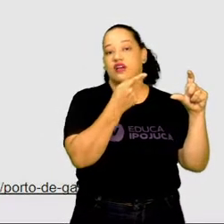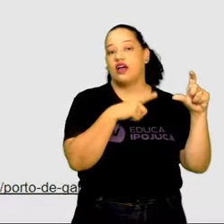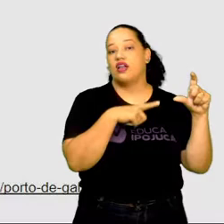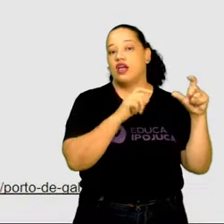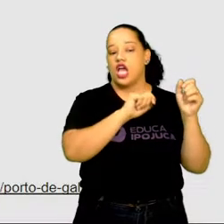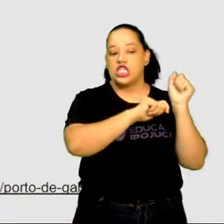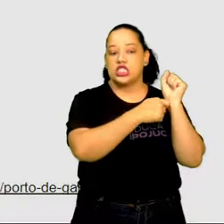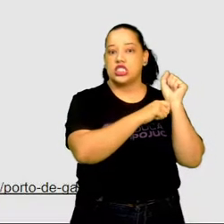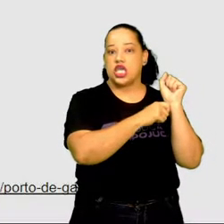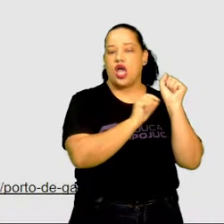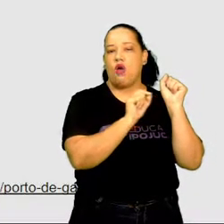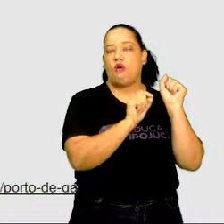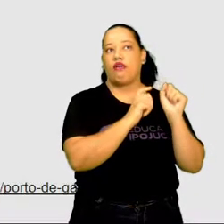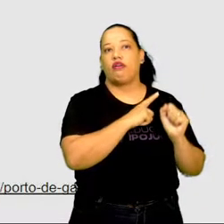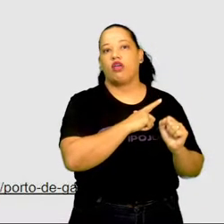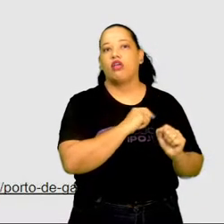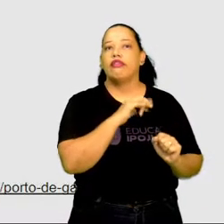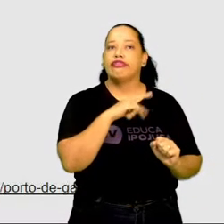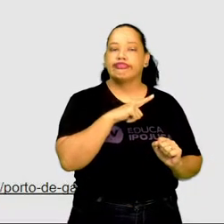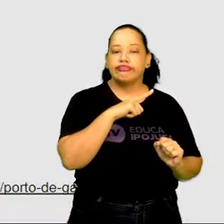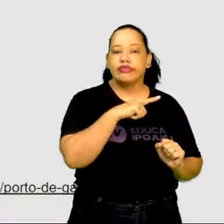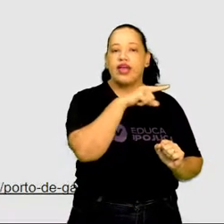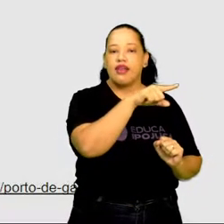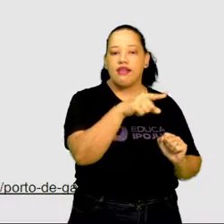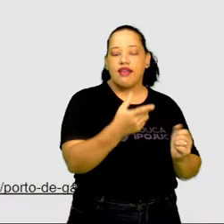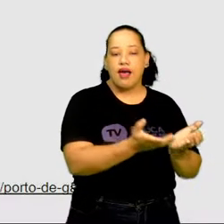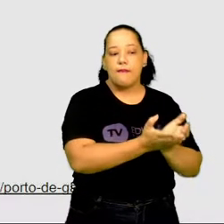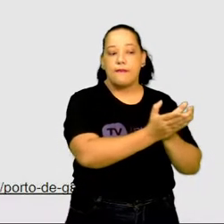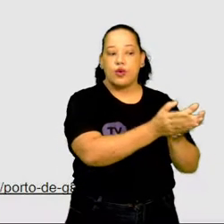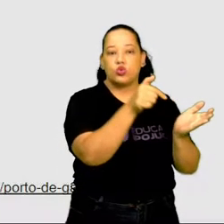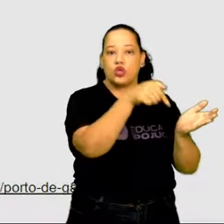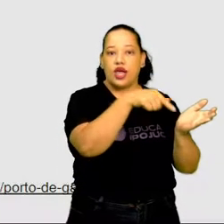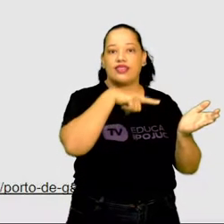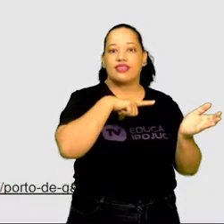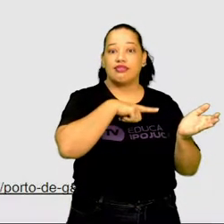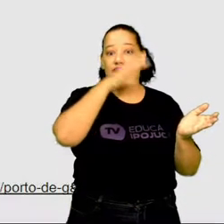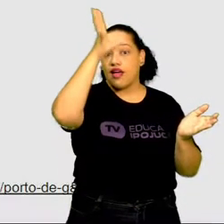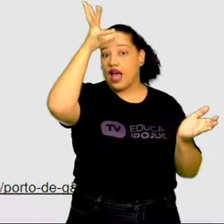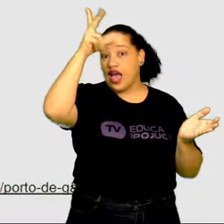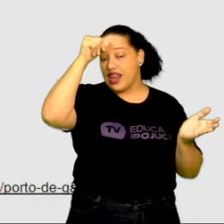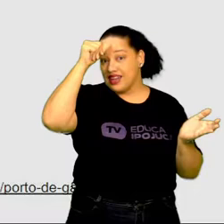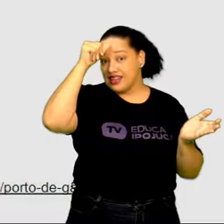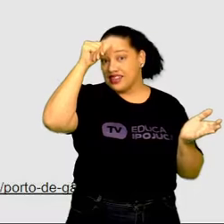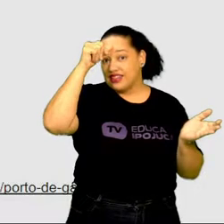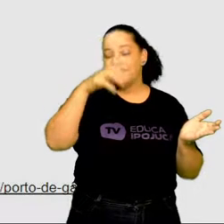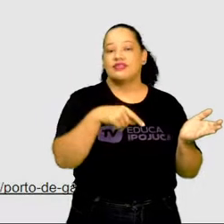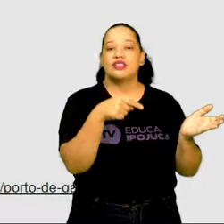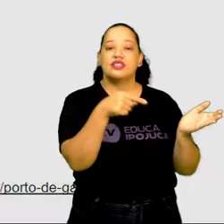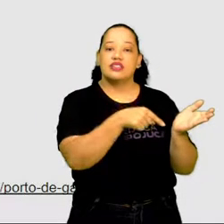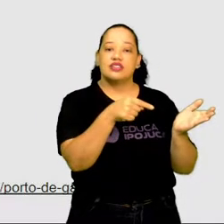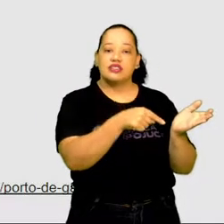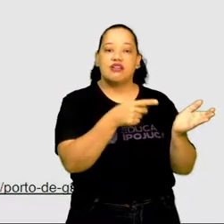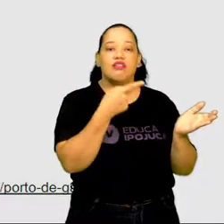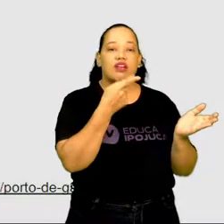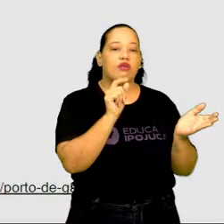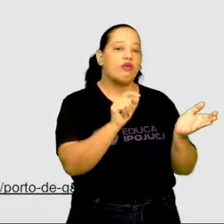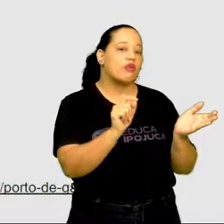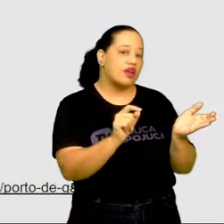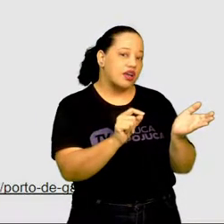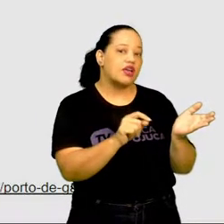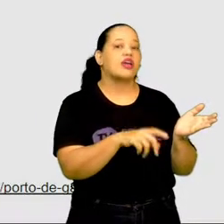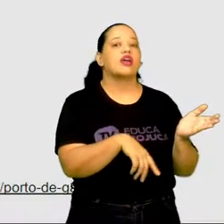senha, se tem galinhas no porto, e a Galinha de Angola foi gerando e caracterizando